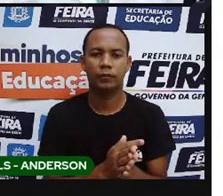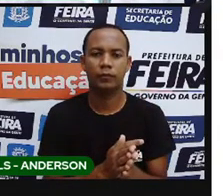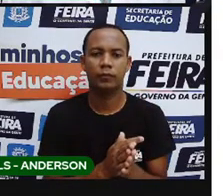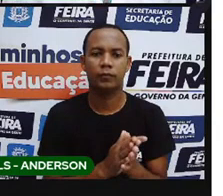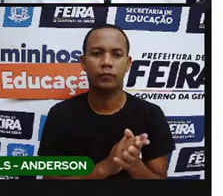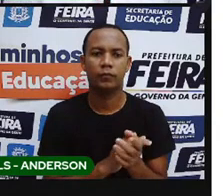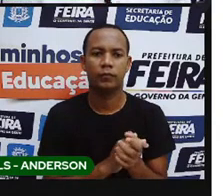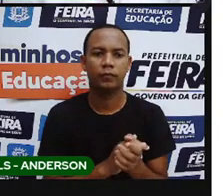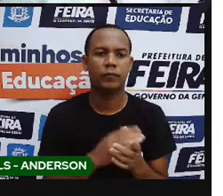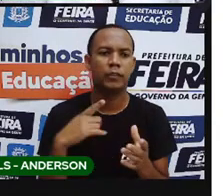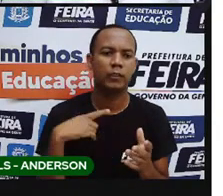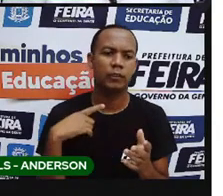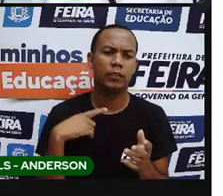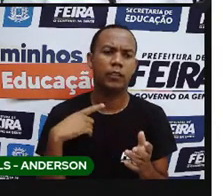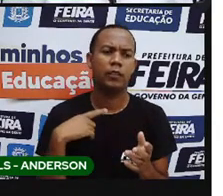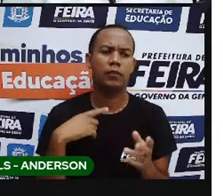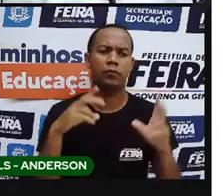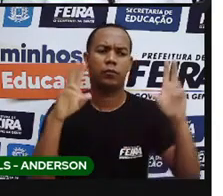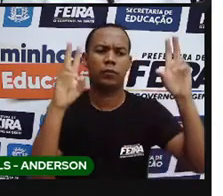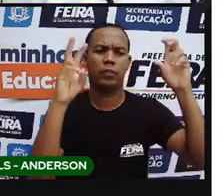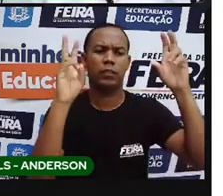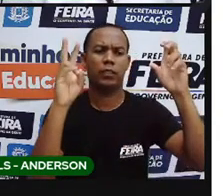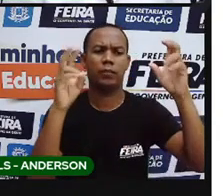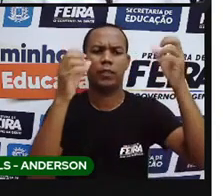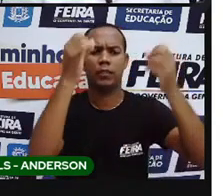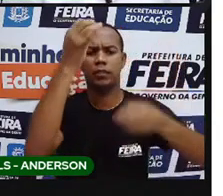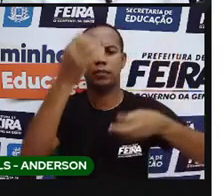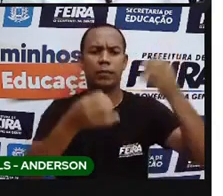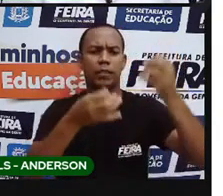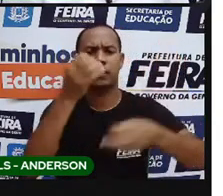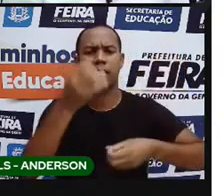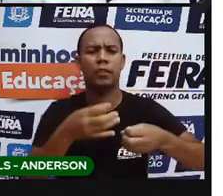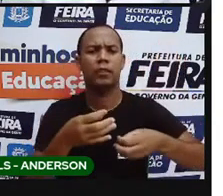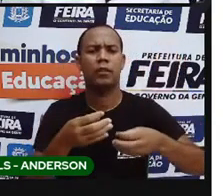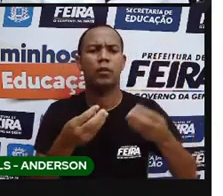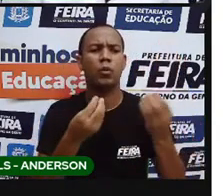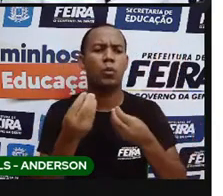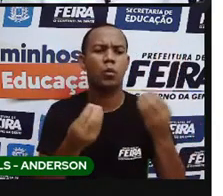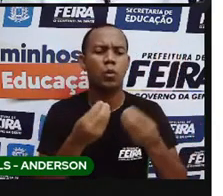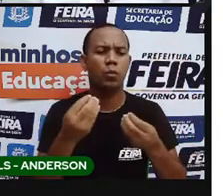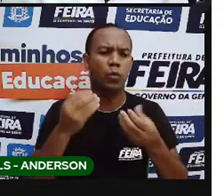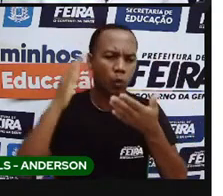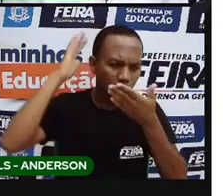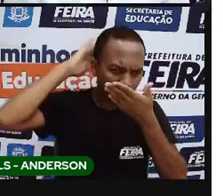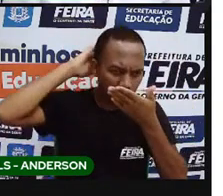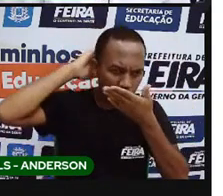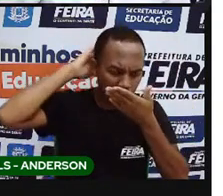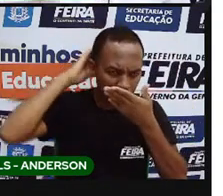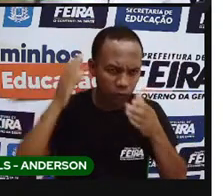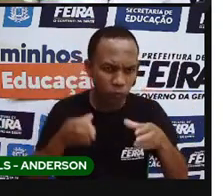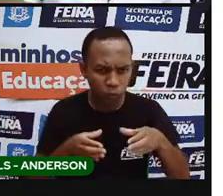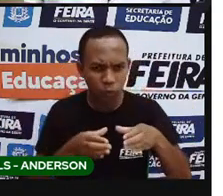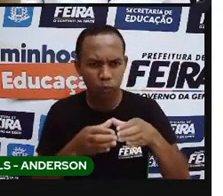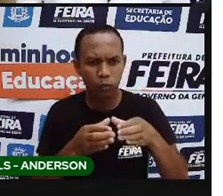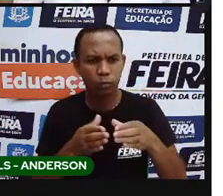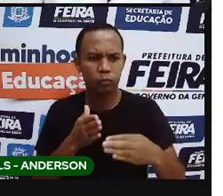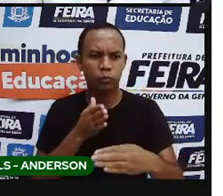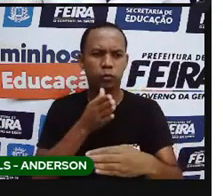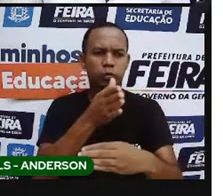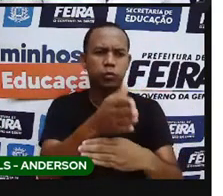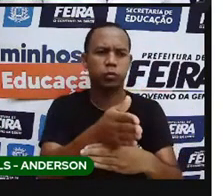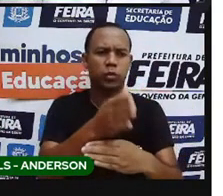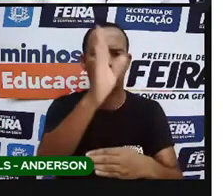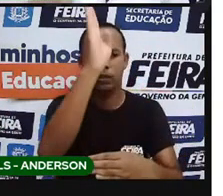Traz um texto que fala sobre a chegada dos indígenas no Brasil, né? Fala sobre os